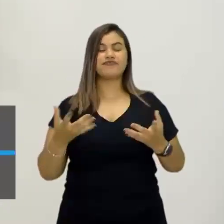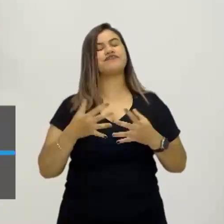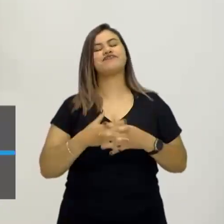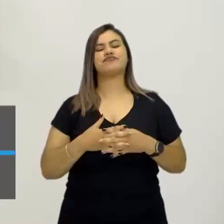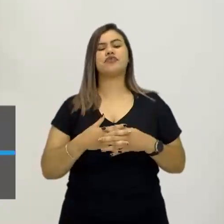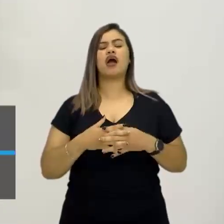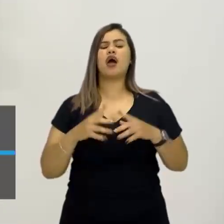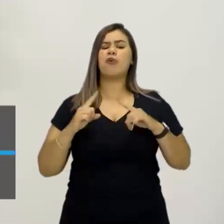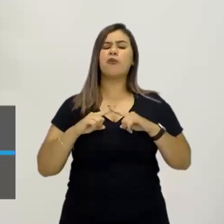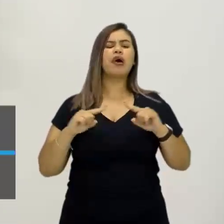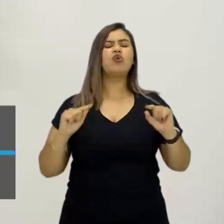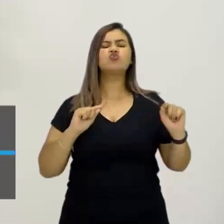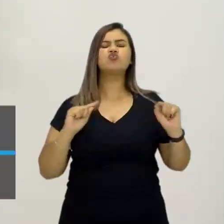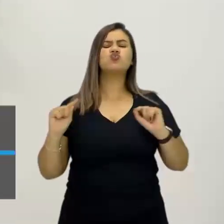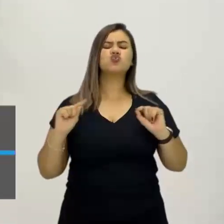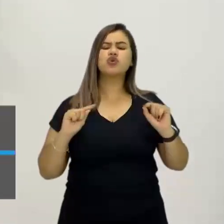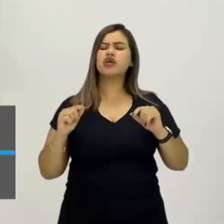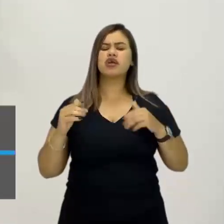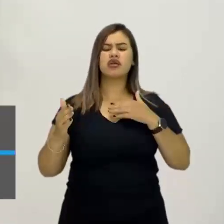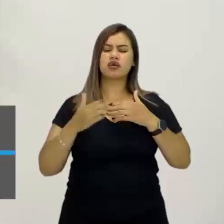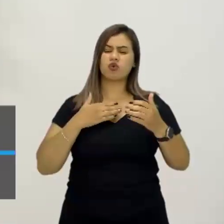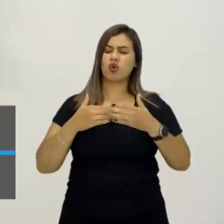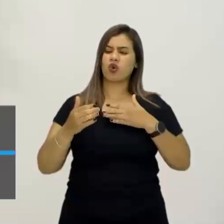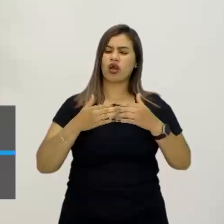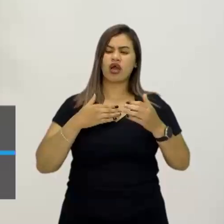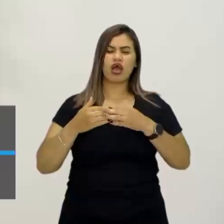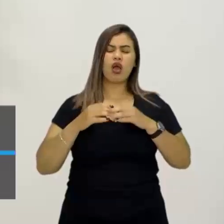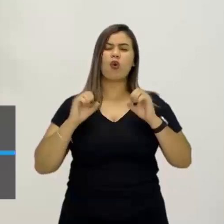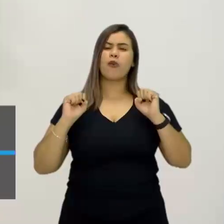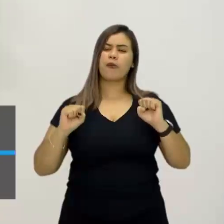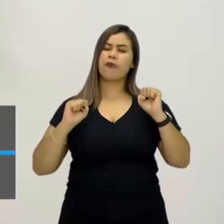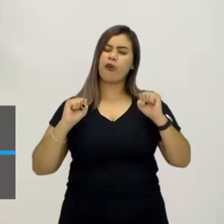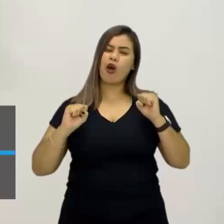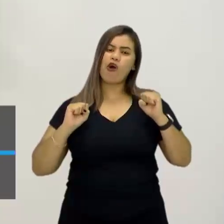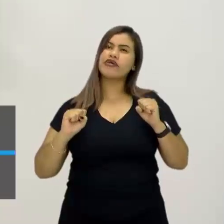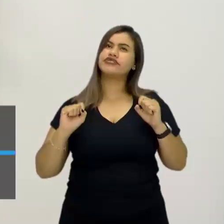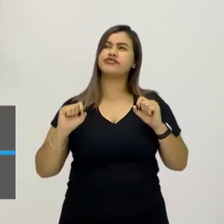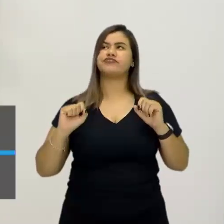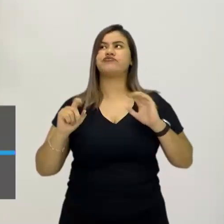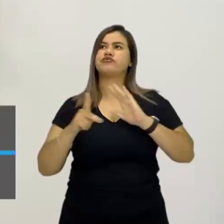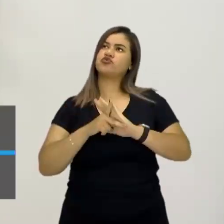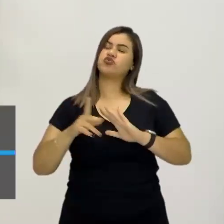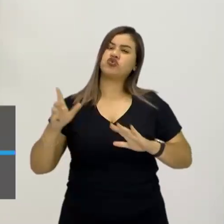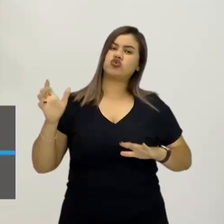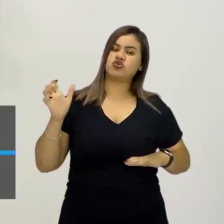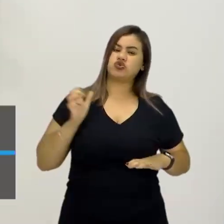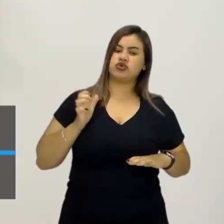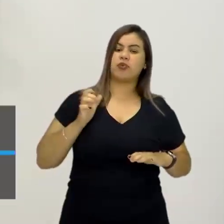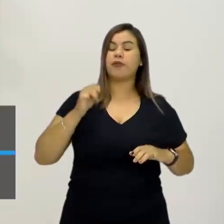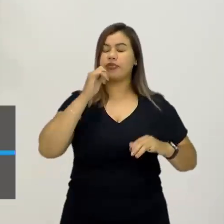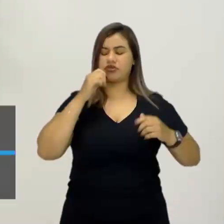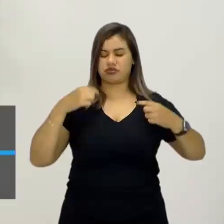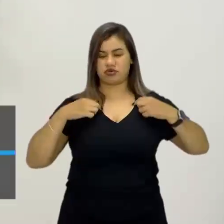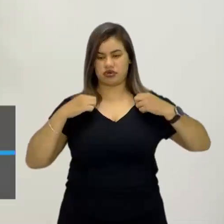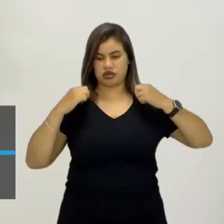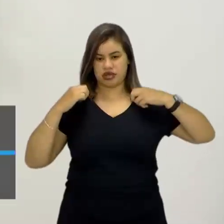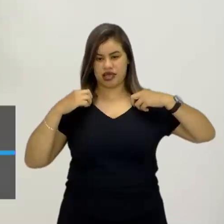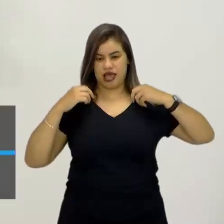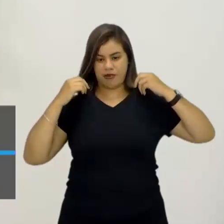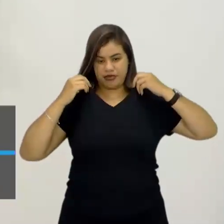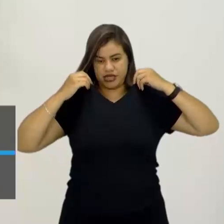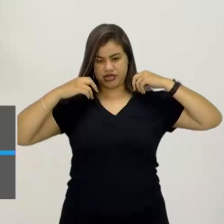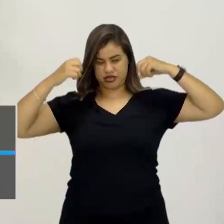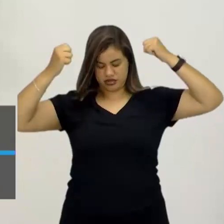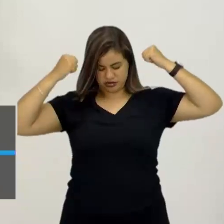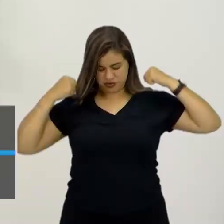símbolo é esse? Qualquer símbolo pode ser um símbolo de riqueza. Então, por exemplo, eu visto uma camiseta, essa camiseta é uma